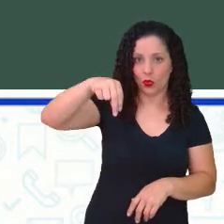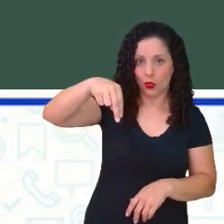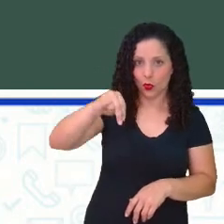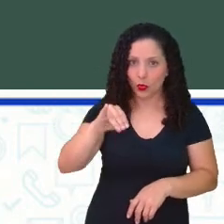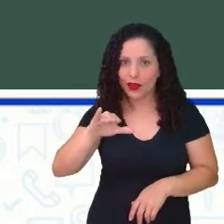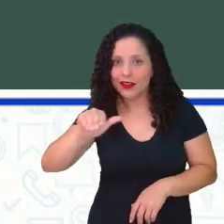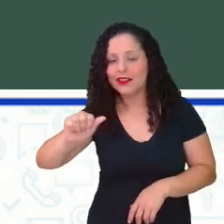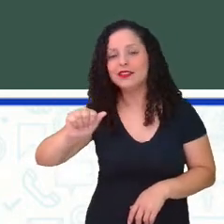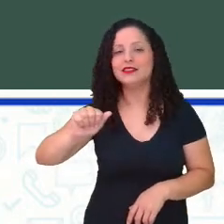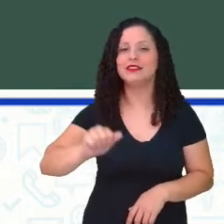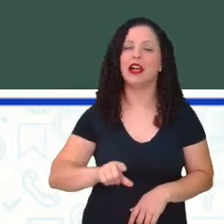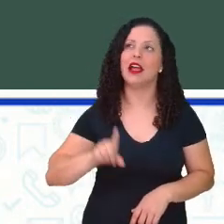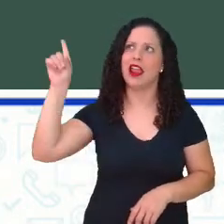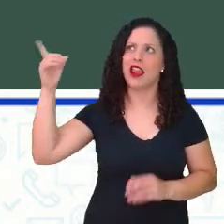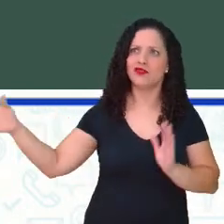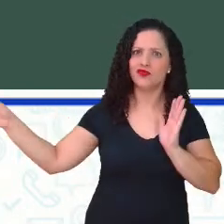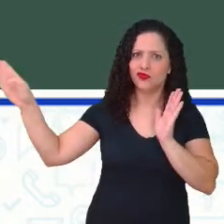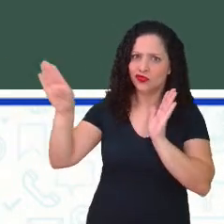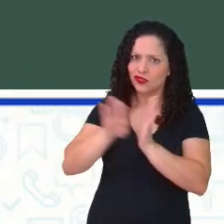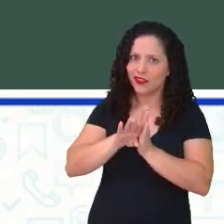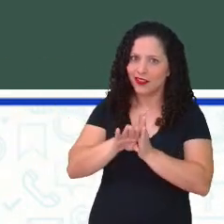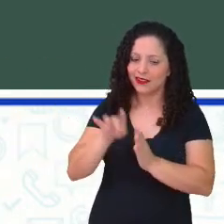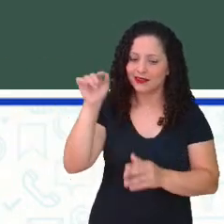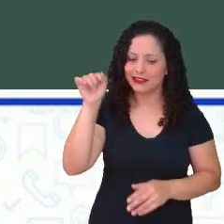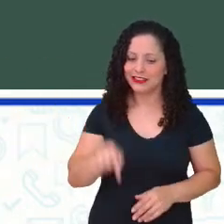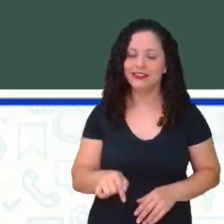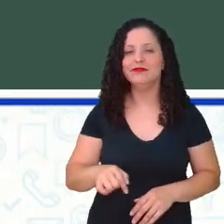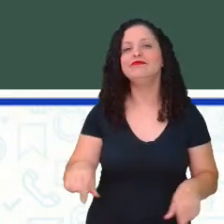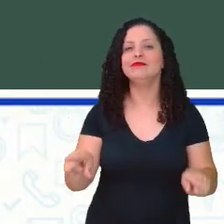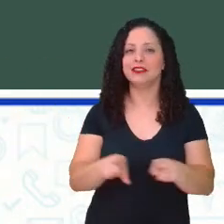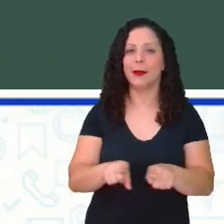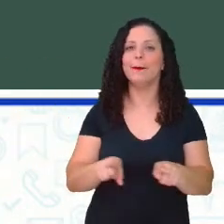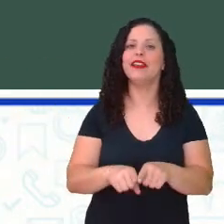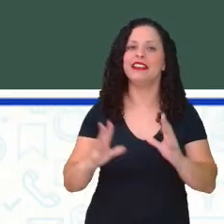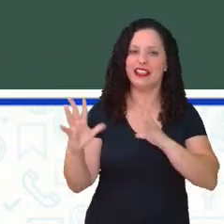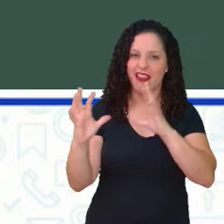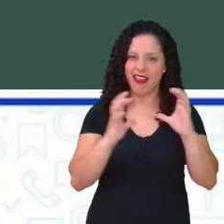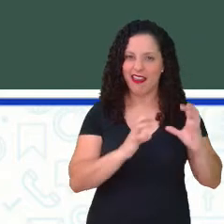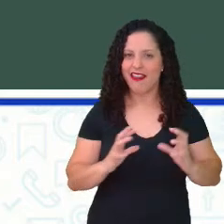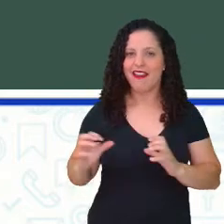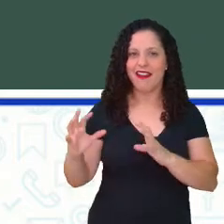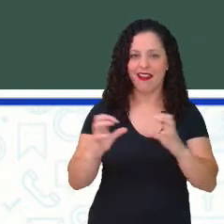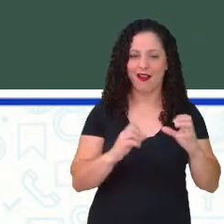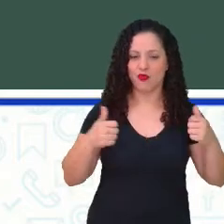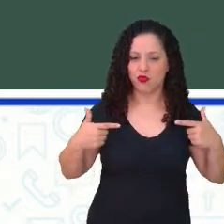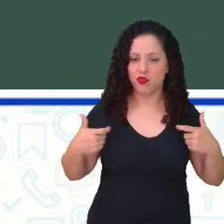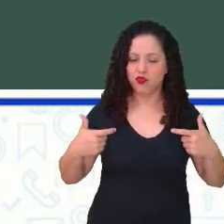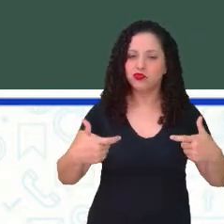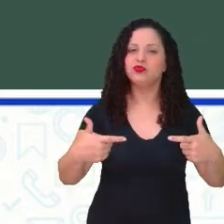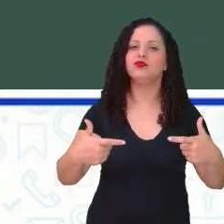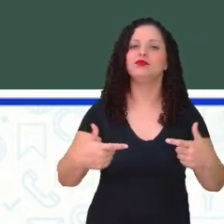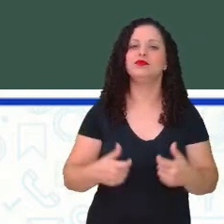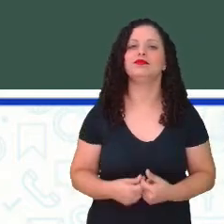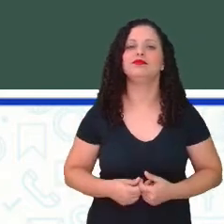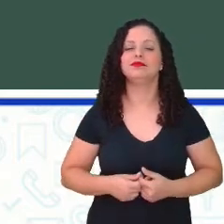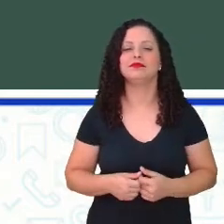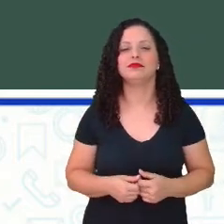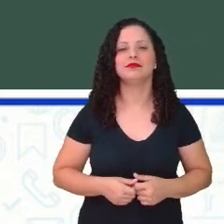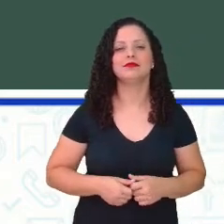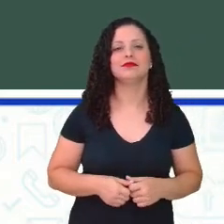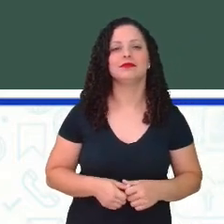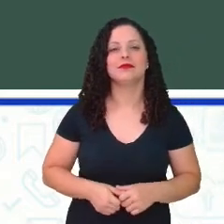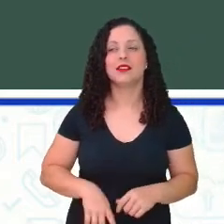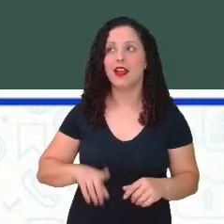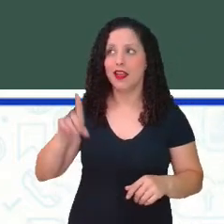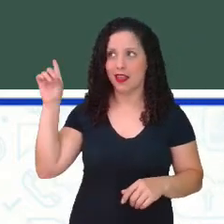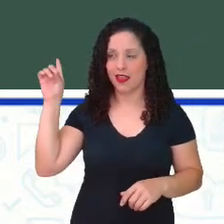vem para cá, não é? O país também estava vivenciando guerra. E aí, minha gente, ela é